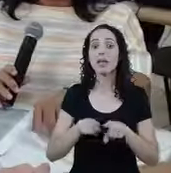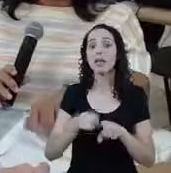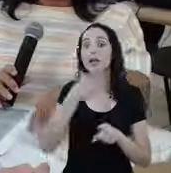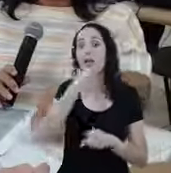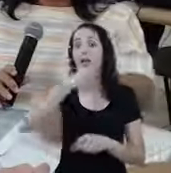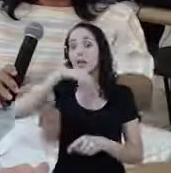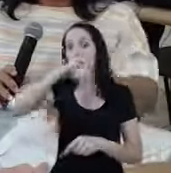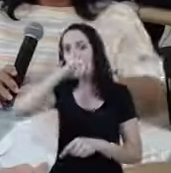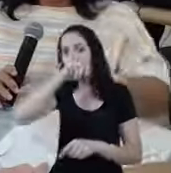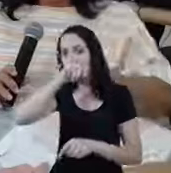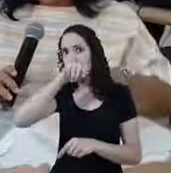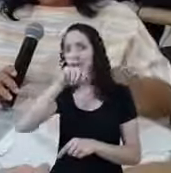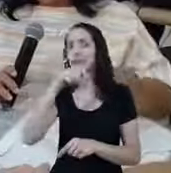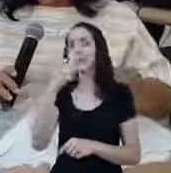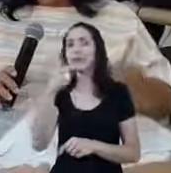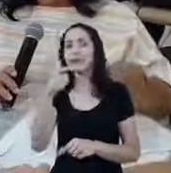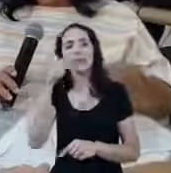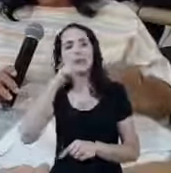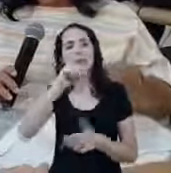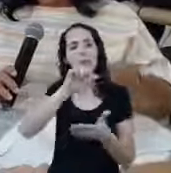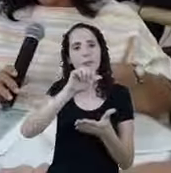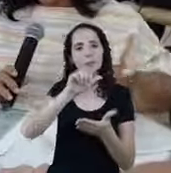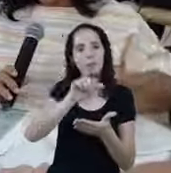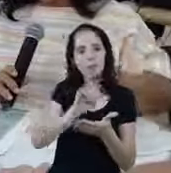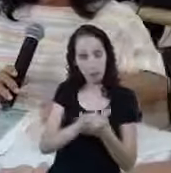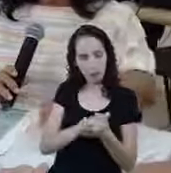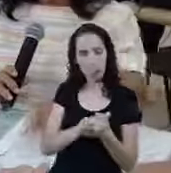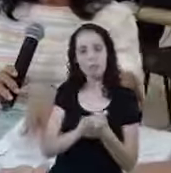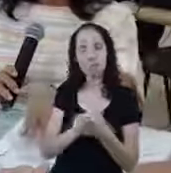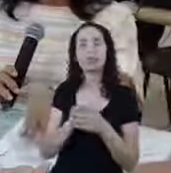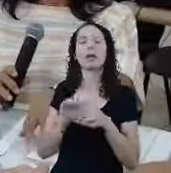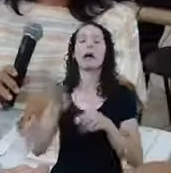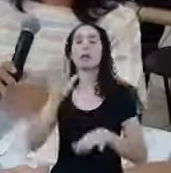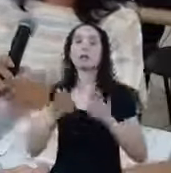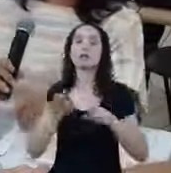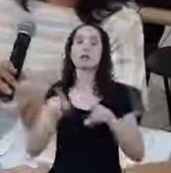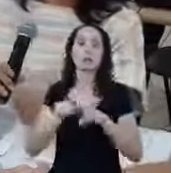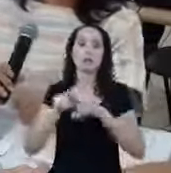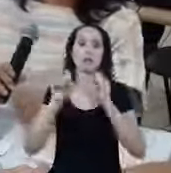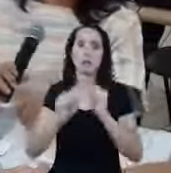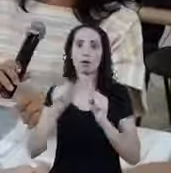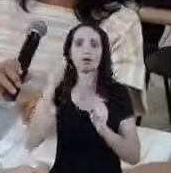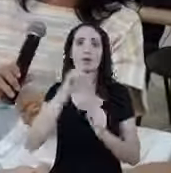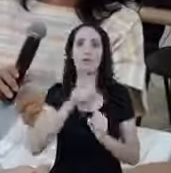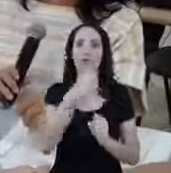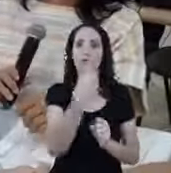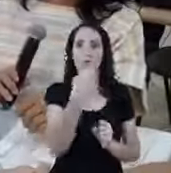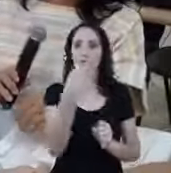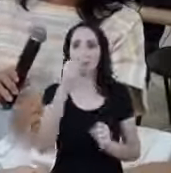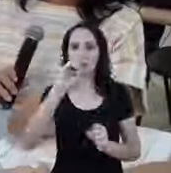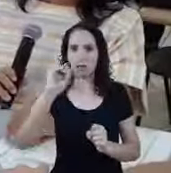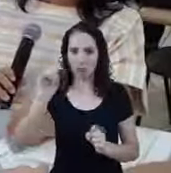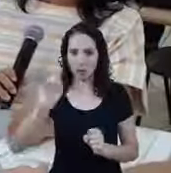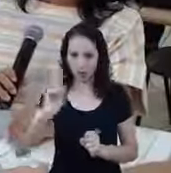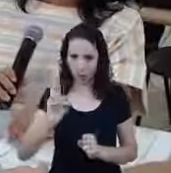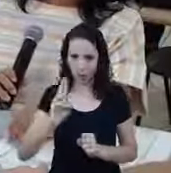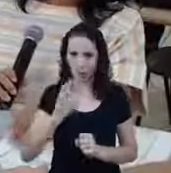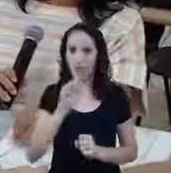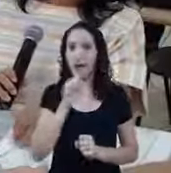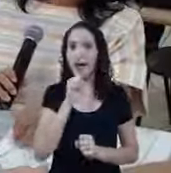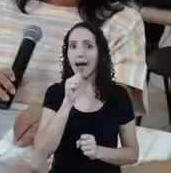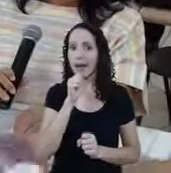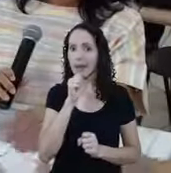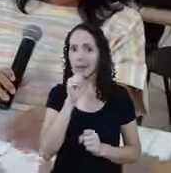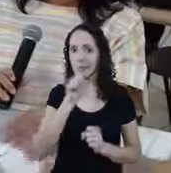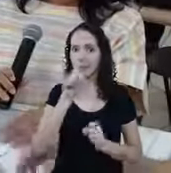chefe de família Que viva sozinho No sustento dos seus filhos Ele também Isso não está regulamentado ainda